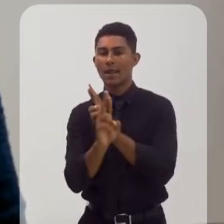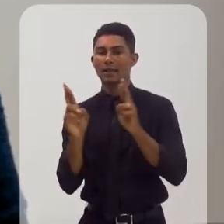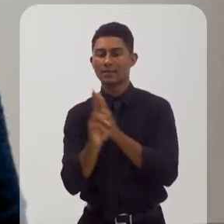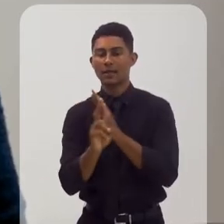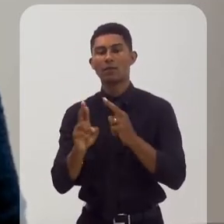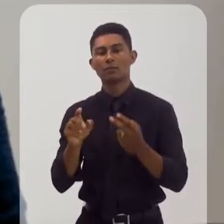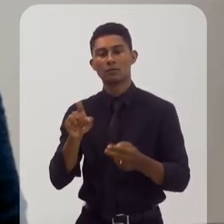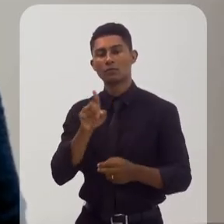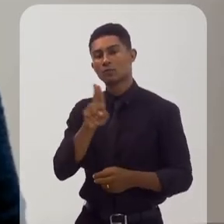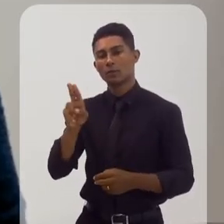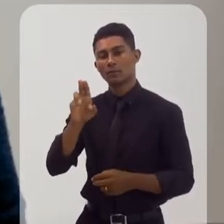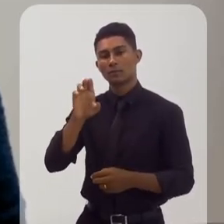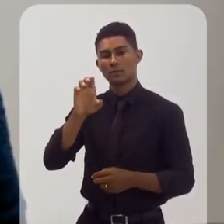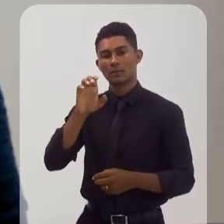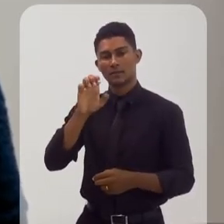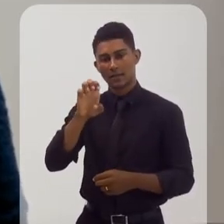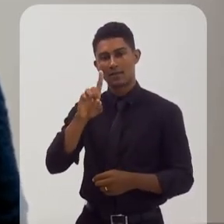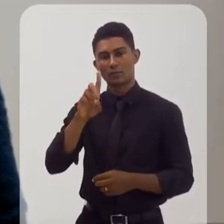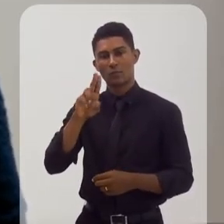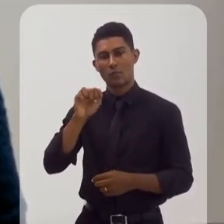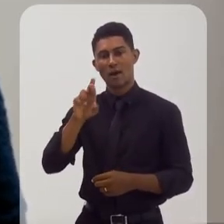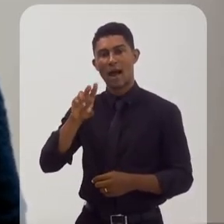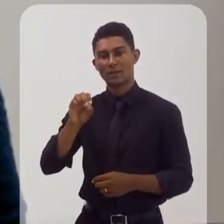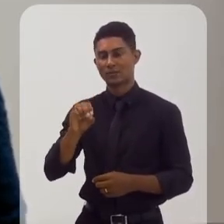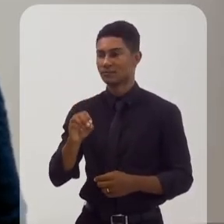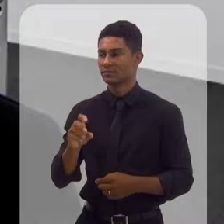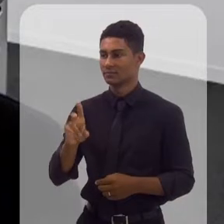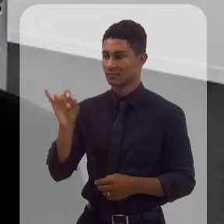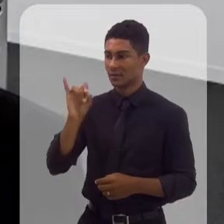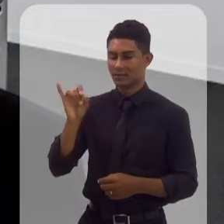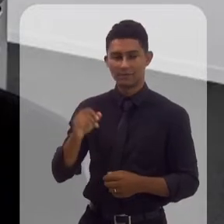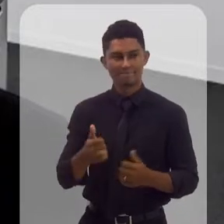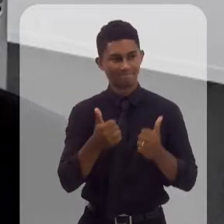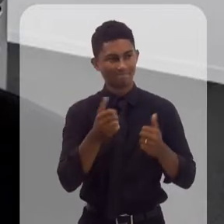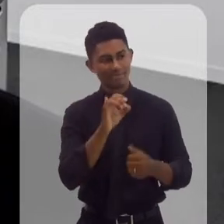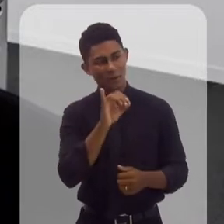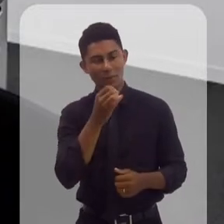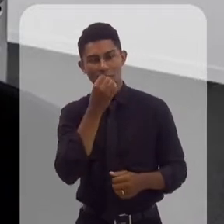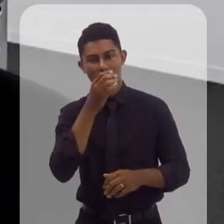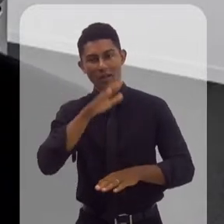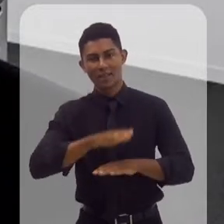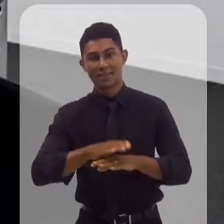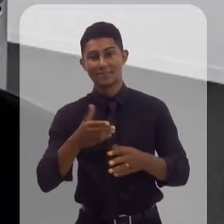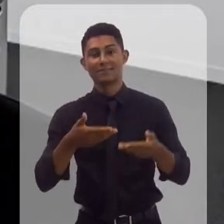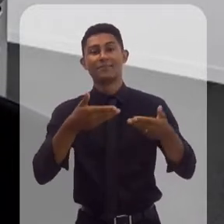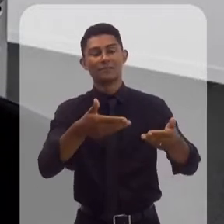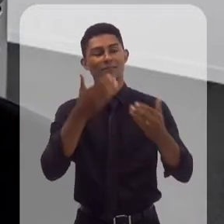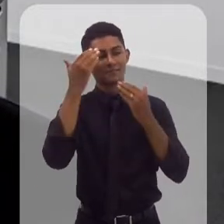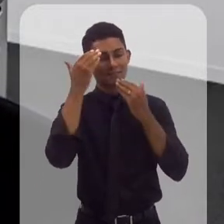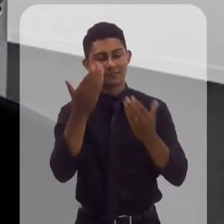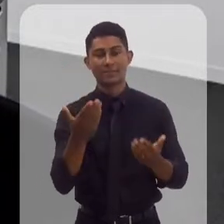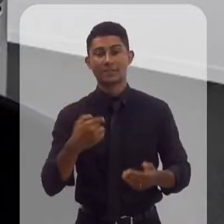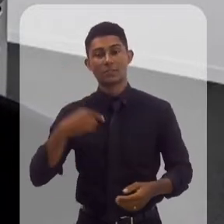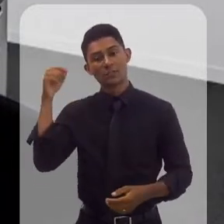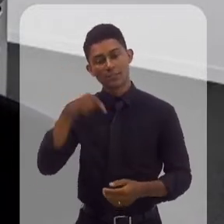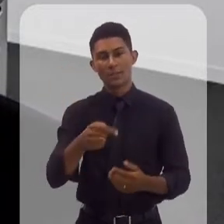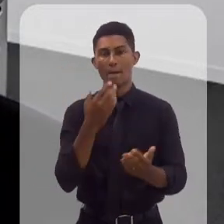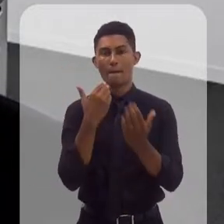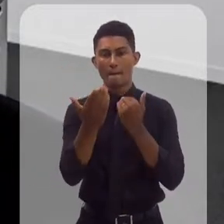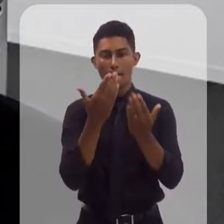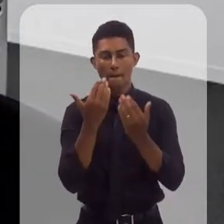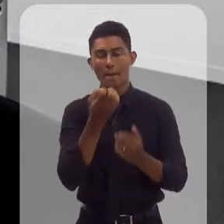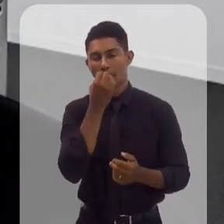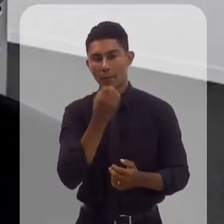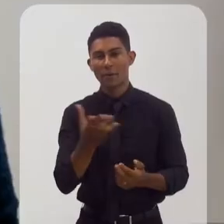Logística, Eduardo Kantz. Oi, Gustavo! Olá, boa tarde, obrigado pelo convite. Prazer em bater esse papo com vocês,